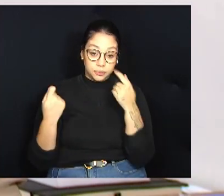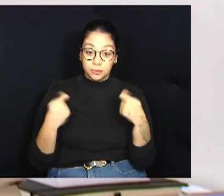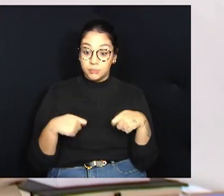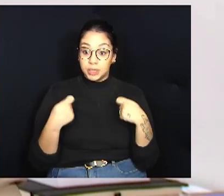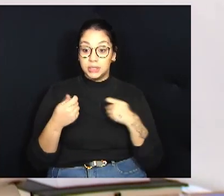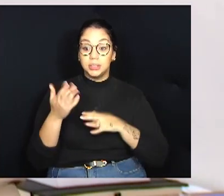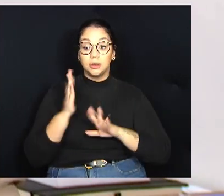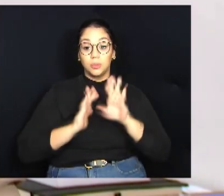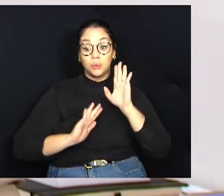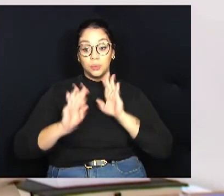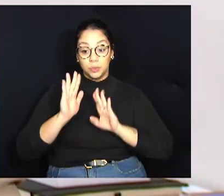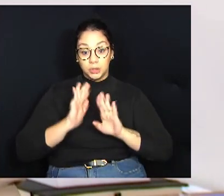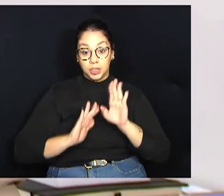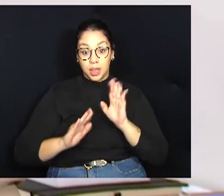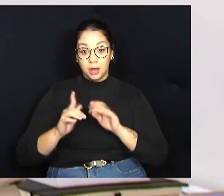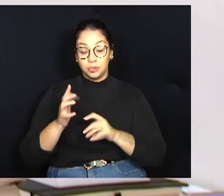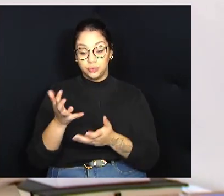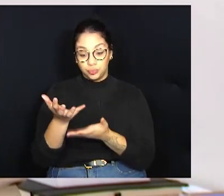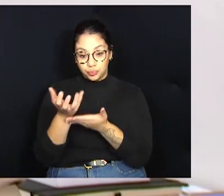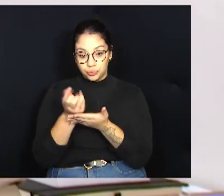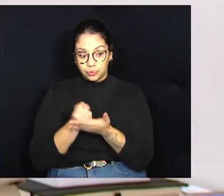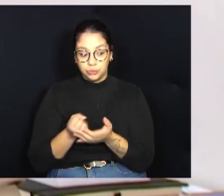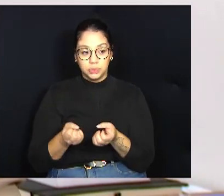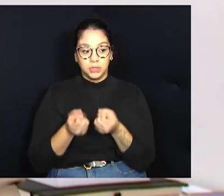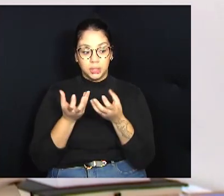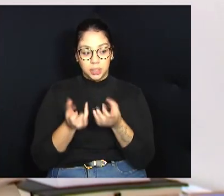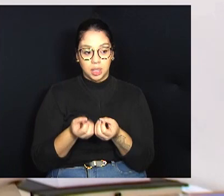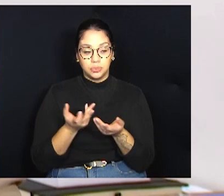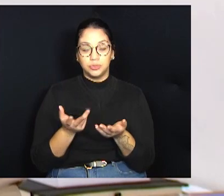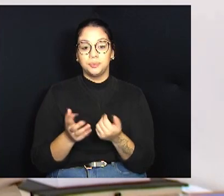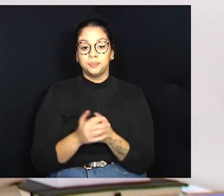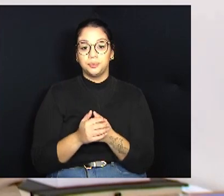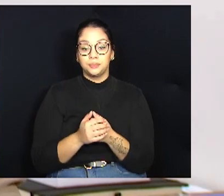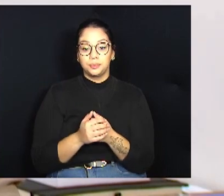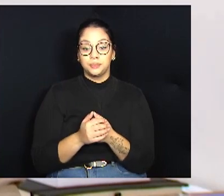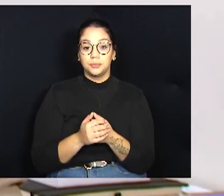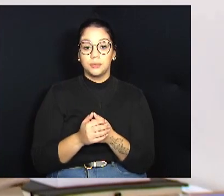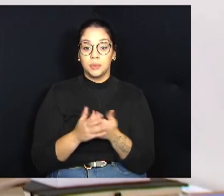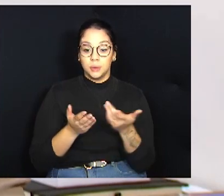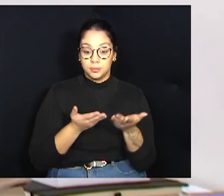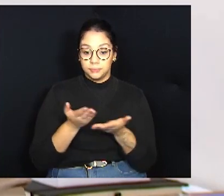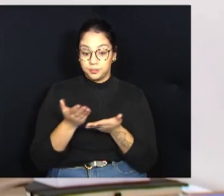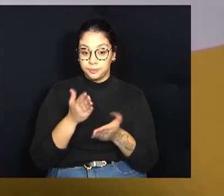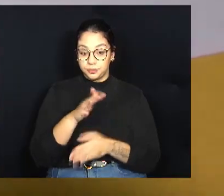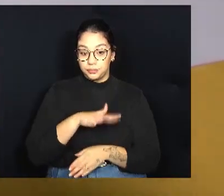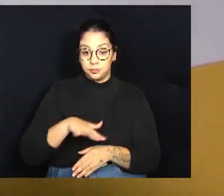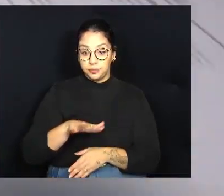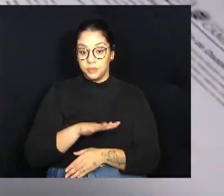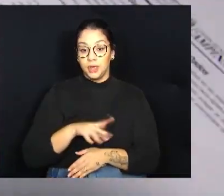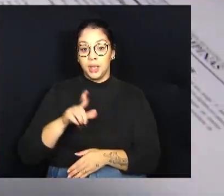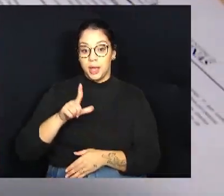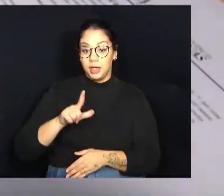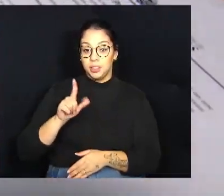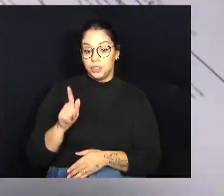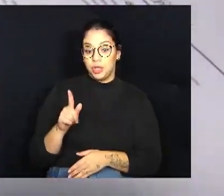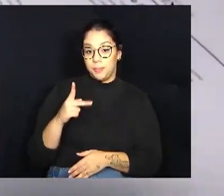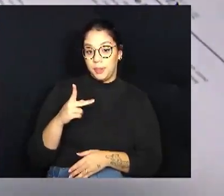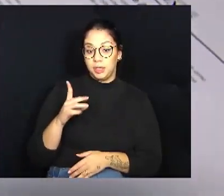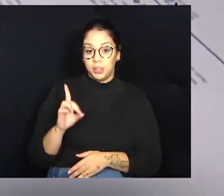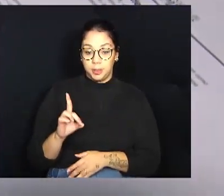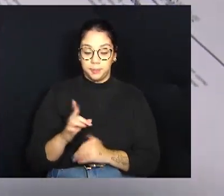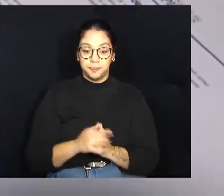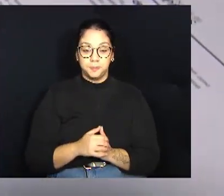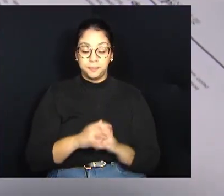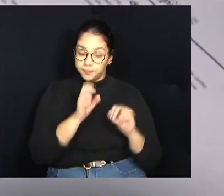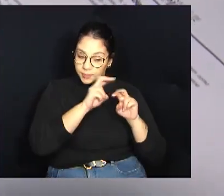um cuidado na coleta desses dados para poder dar o devido tratamento no âmbito da LGPD. Após a revisão, o